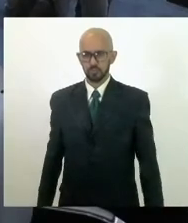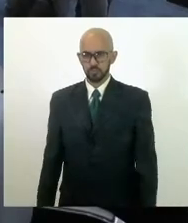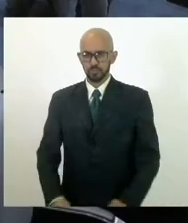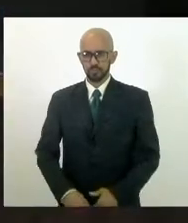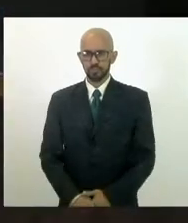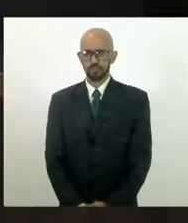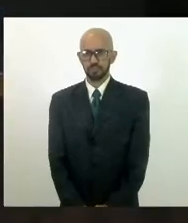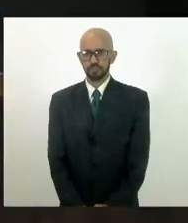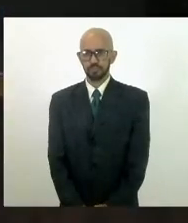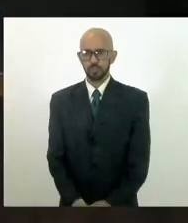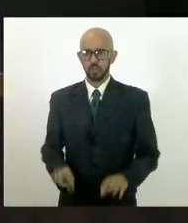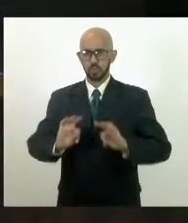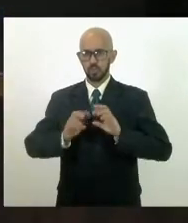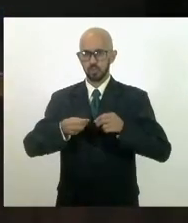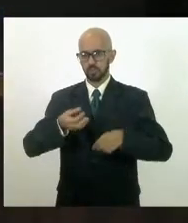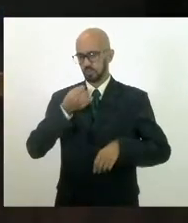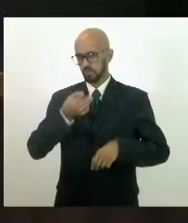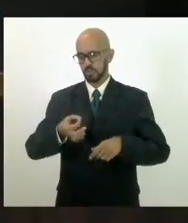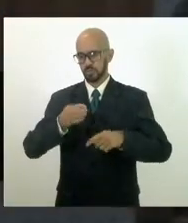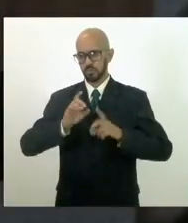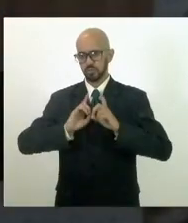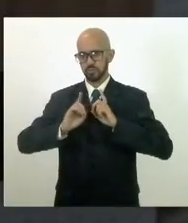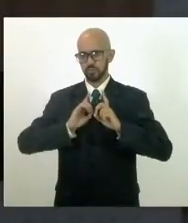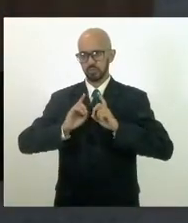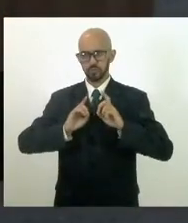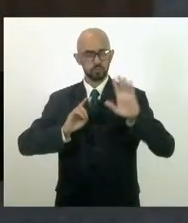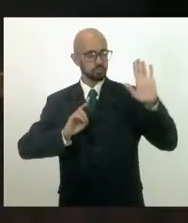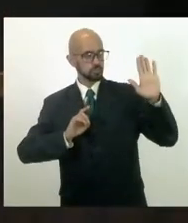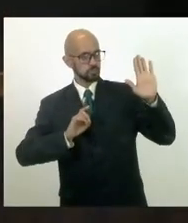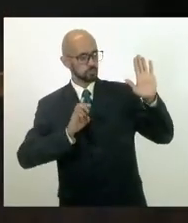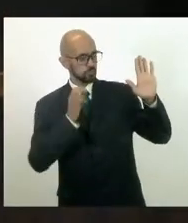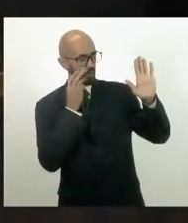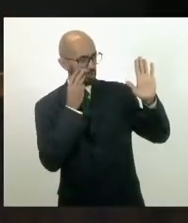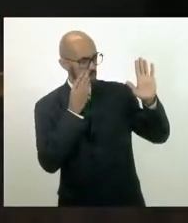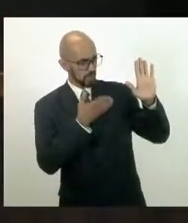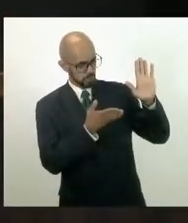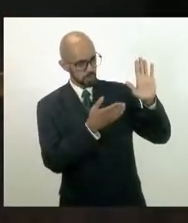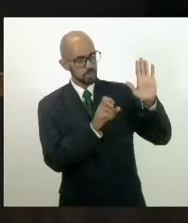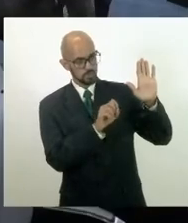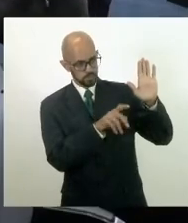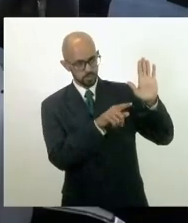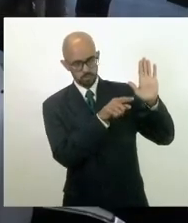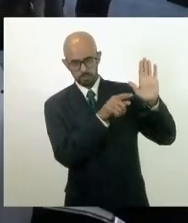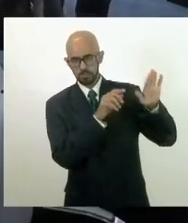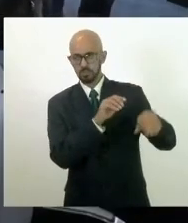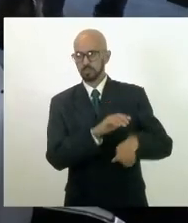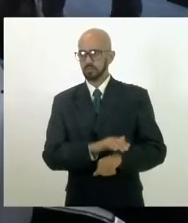Os pareceres emitidos em discussão. Para discutir, presidente. Deputado Valdeque Carneiro para discutir.